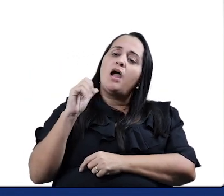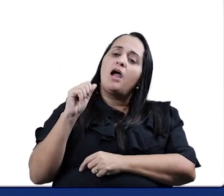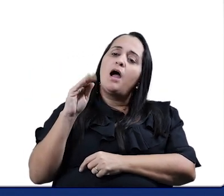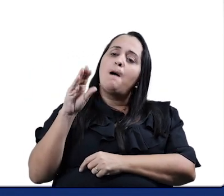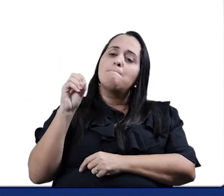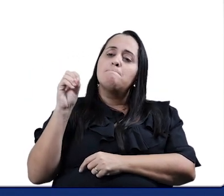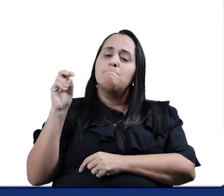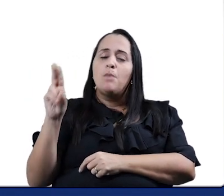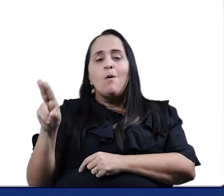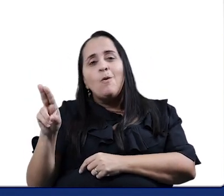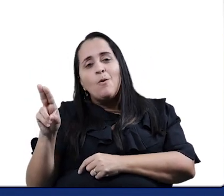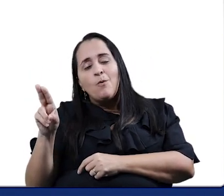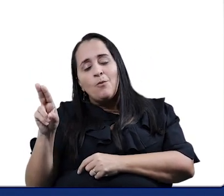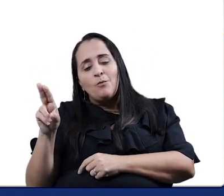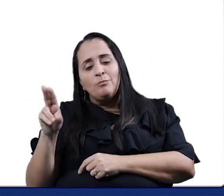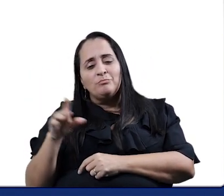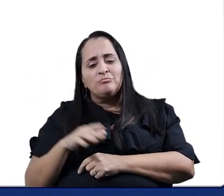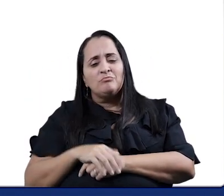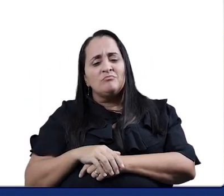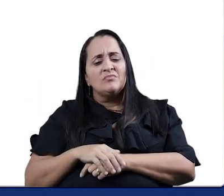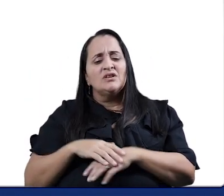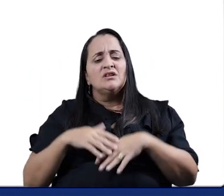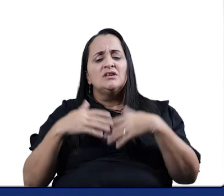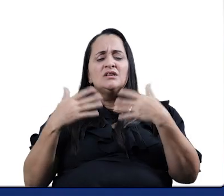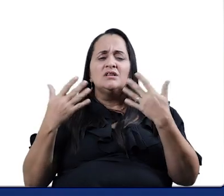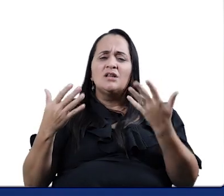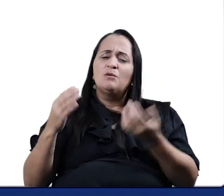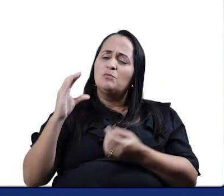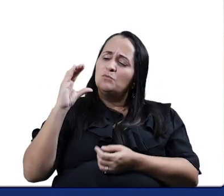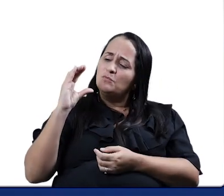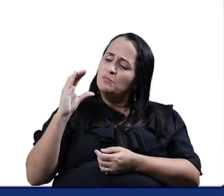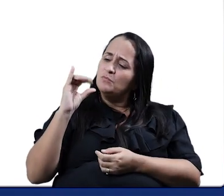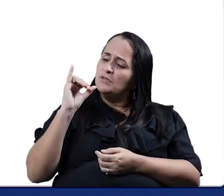É o que rima com cirandinha.